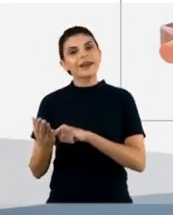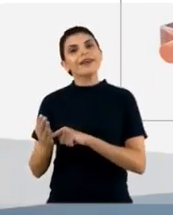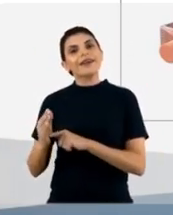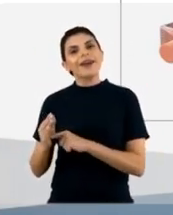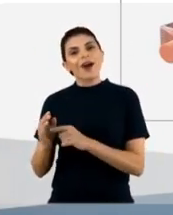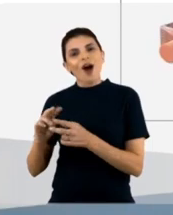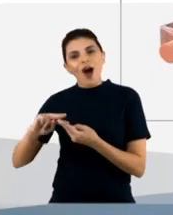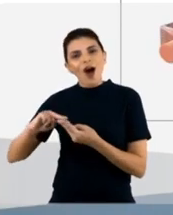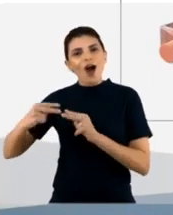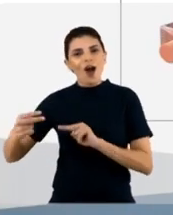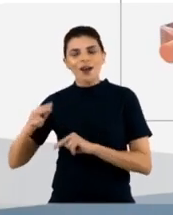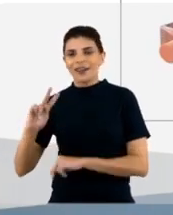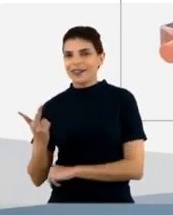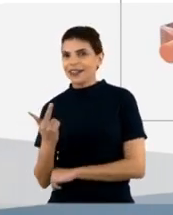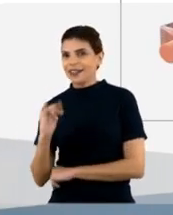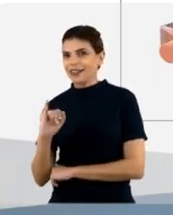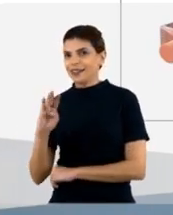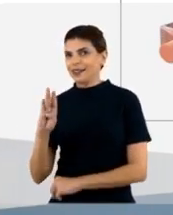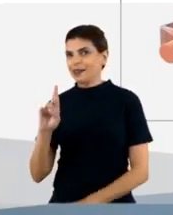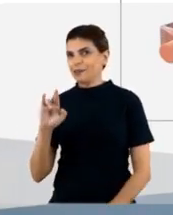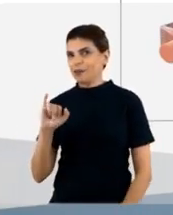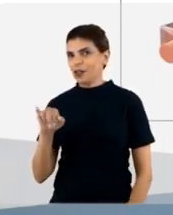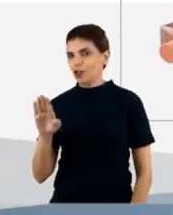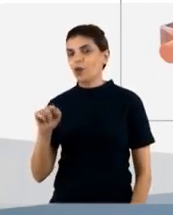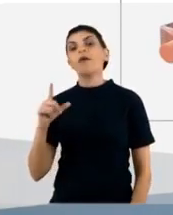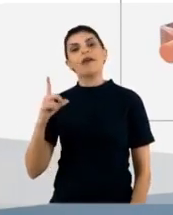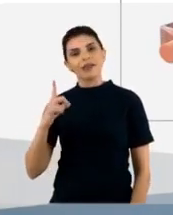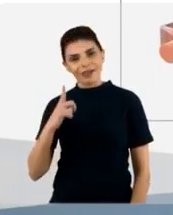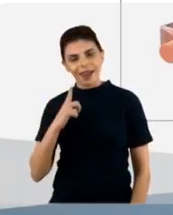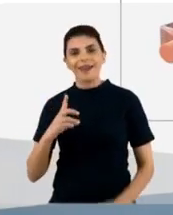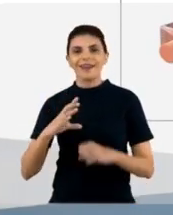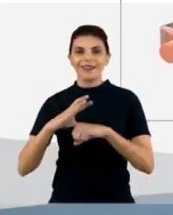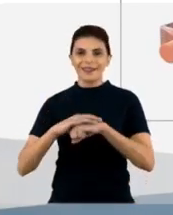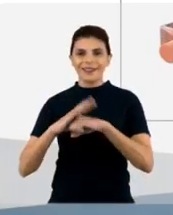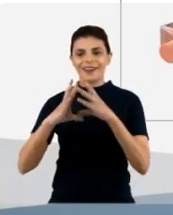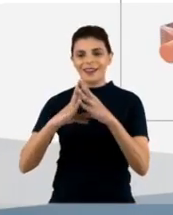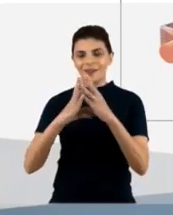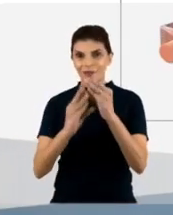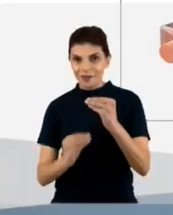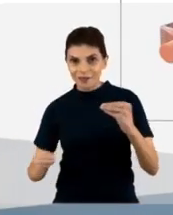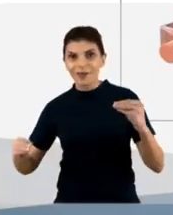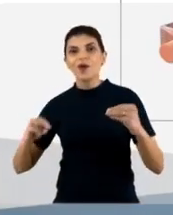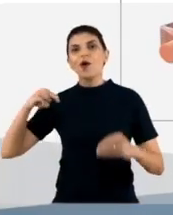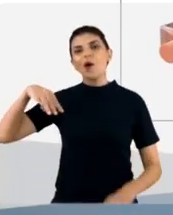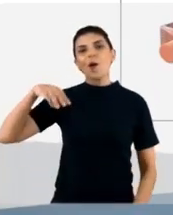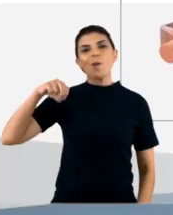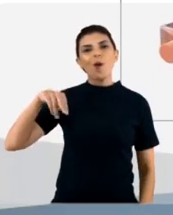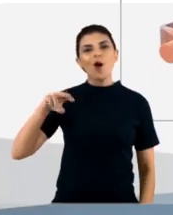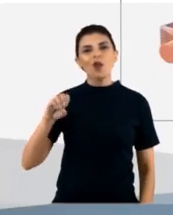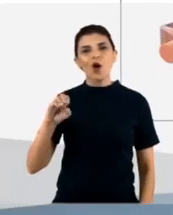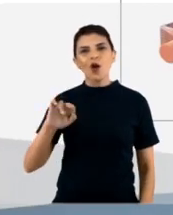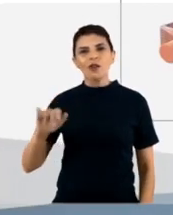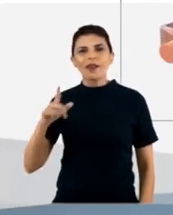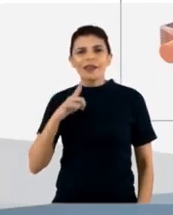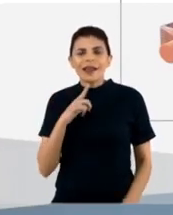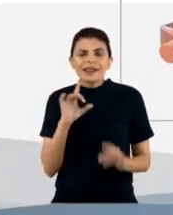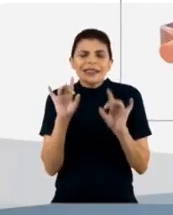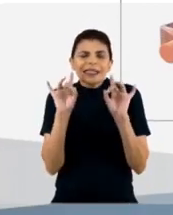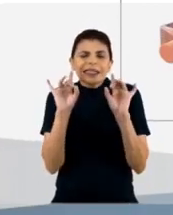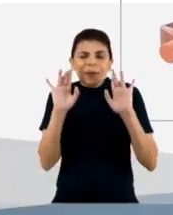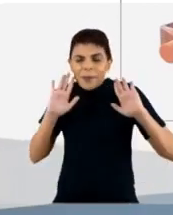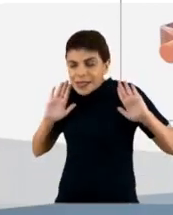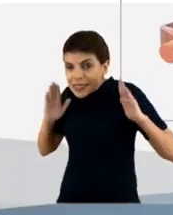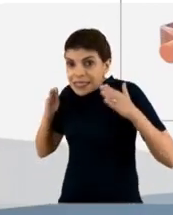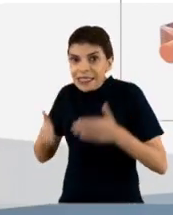hibridomas. E, a partir daí, nós temos, então, um anticorpo monoclonal, que liga somente num pedacinho específico